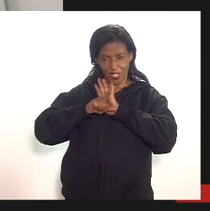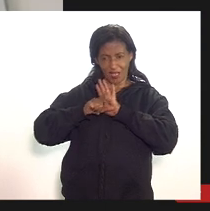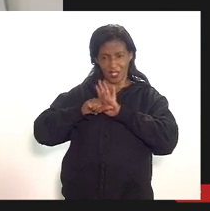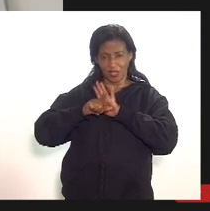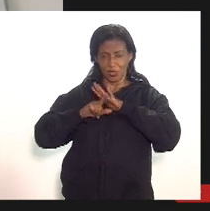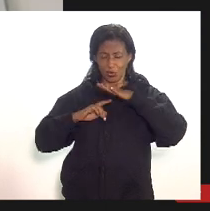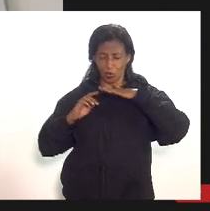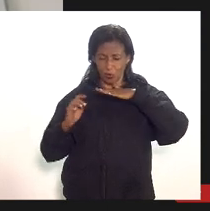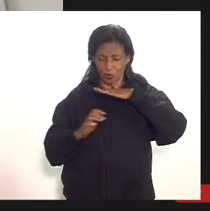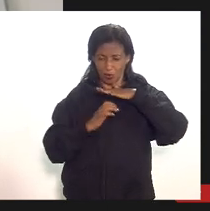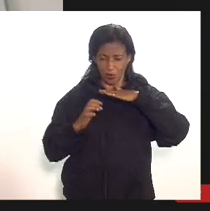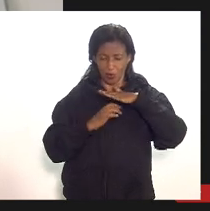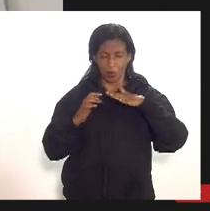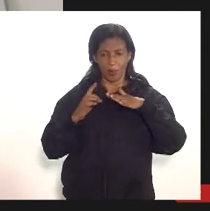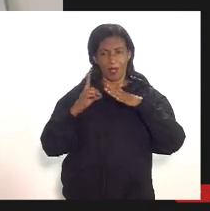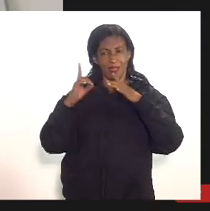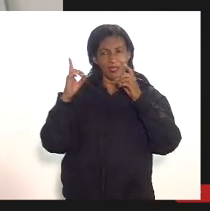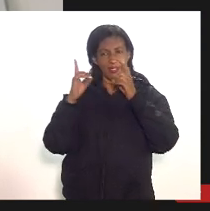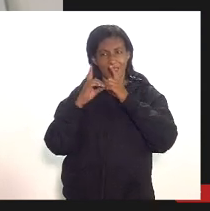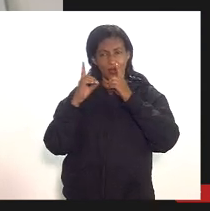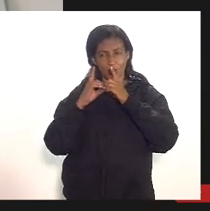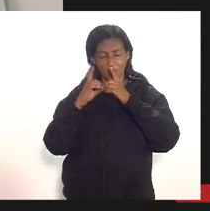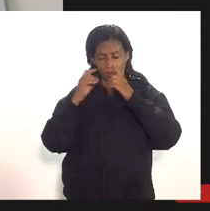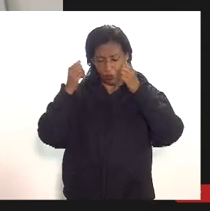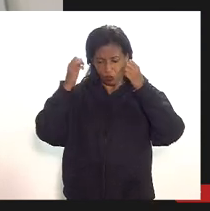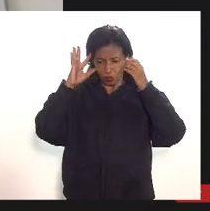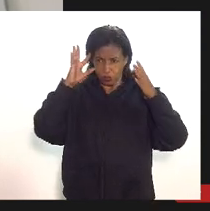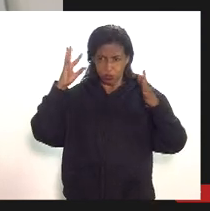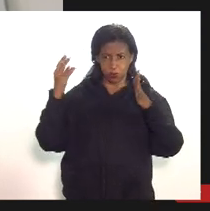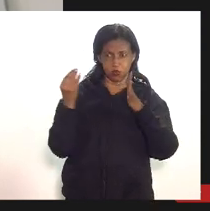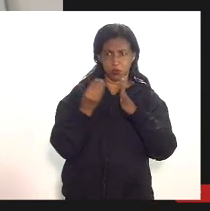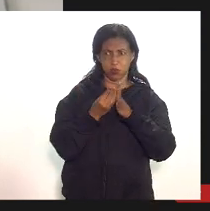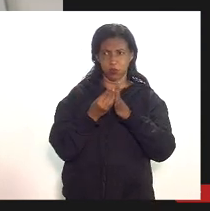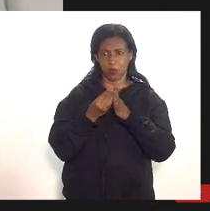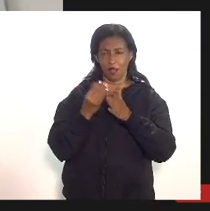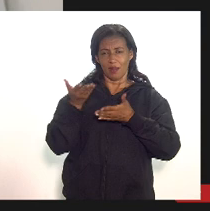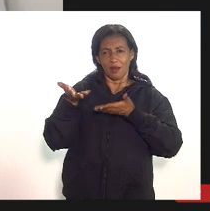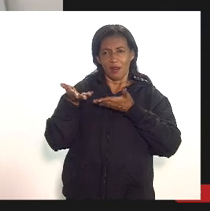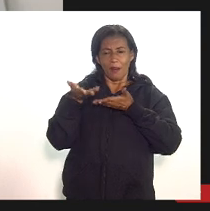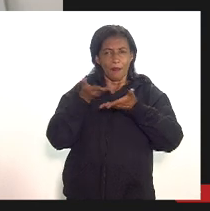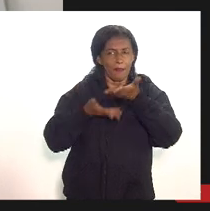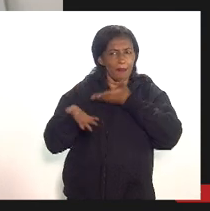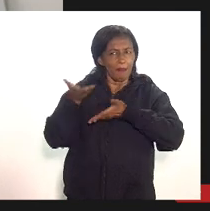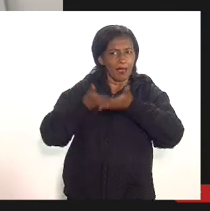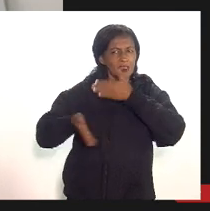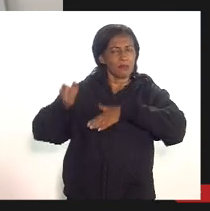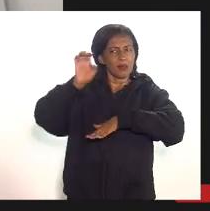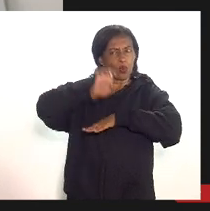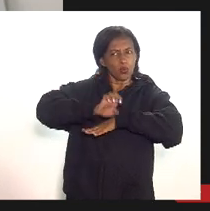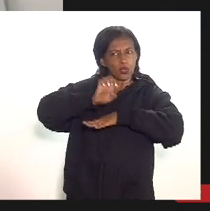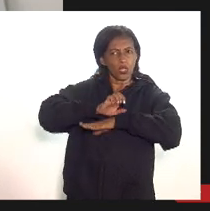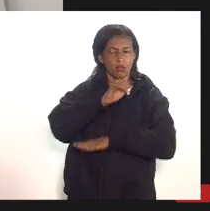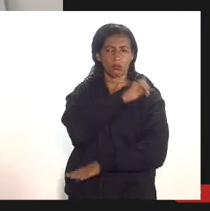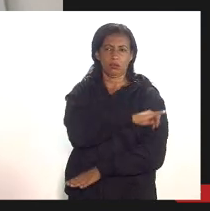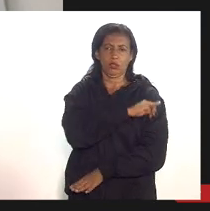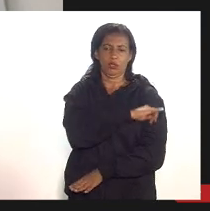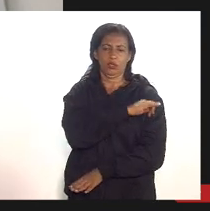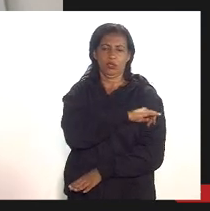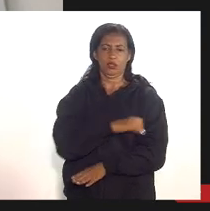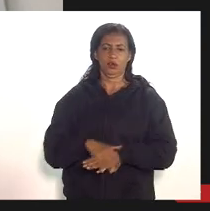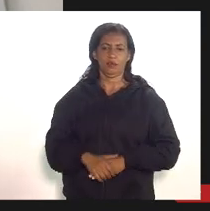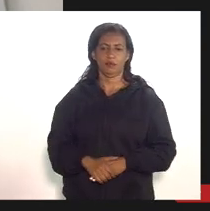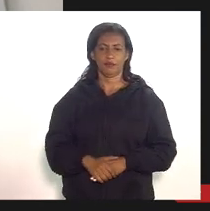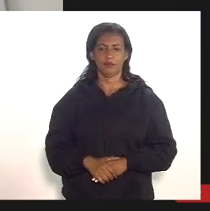das deduções que vem sendo feitas na participação especial ao estado do Rio de Janeiro né